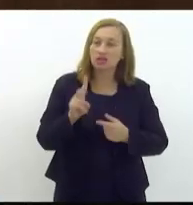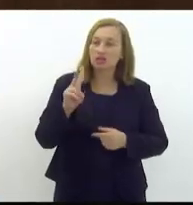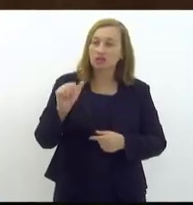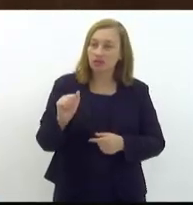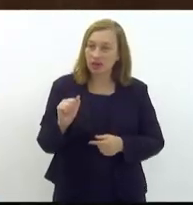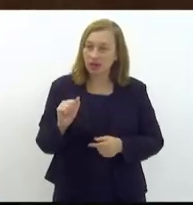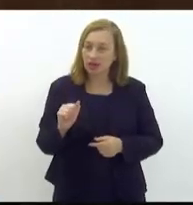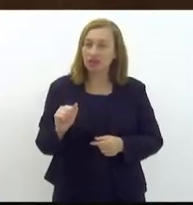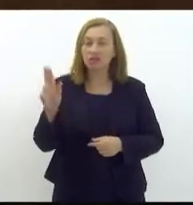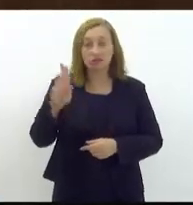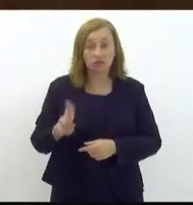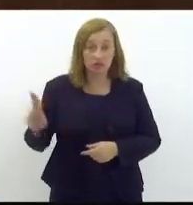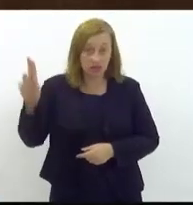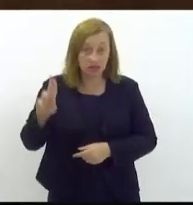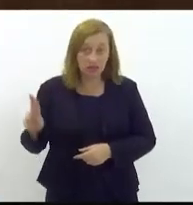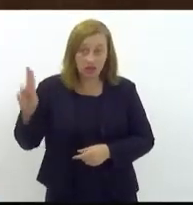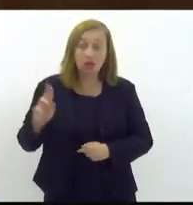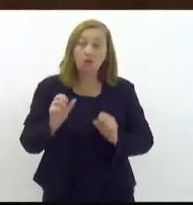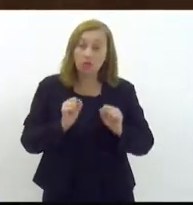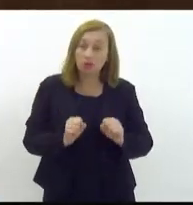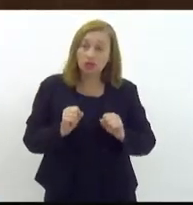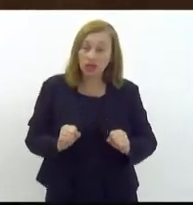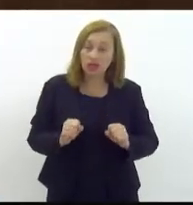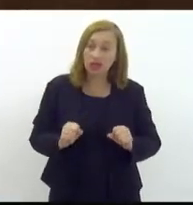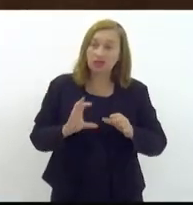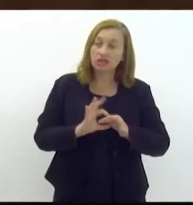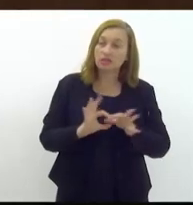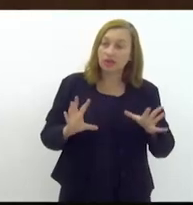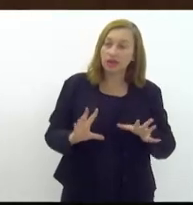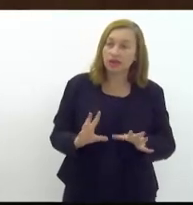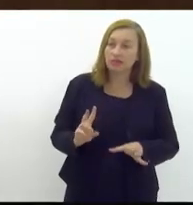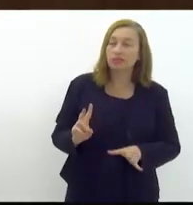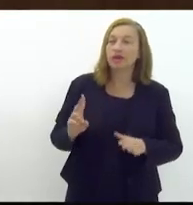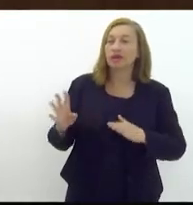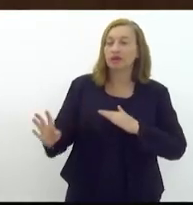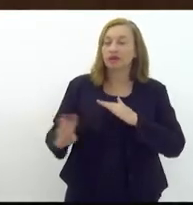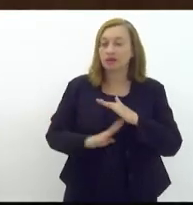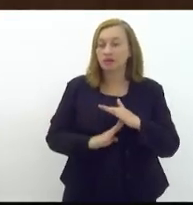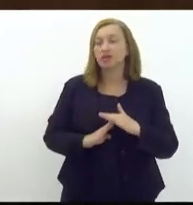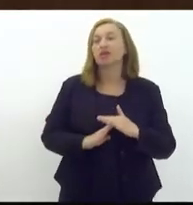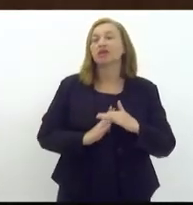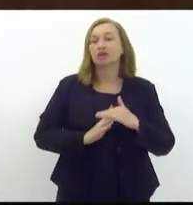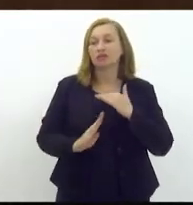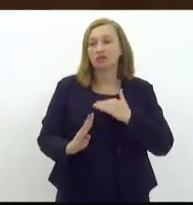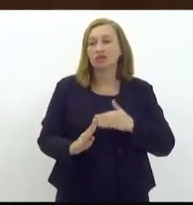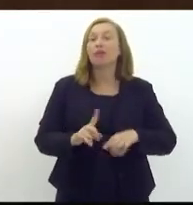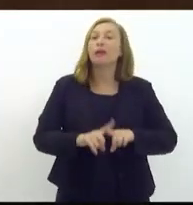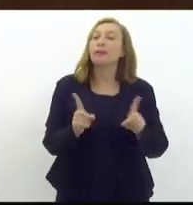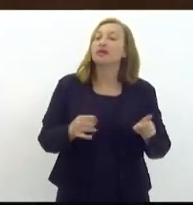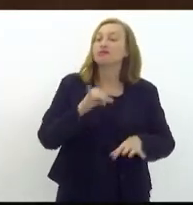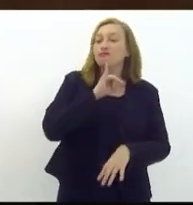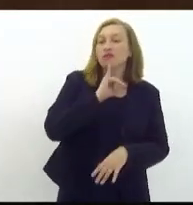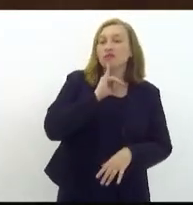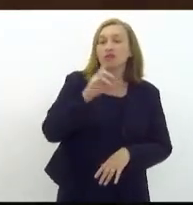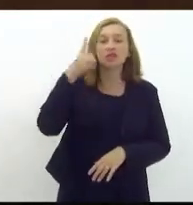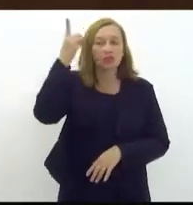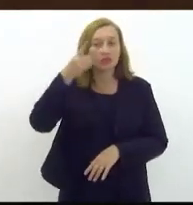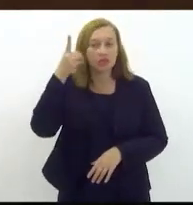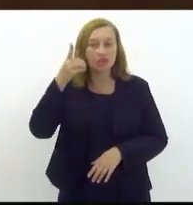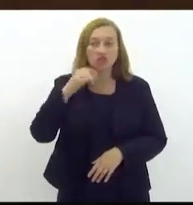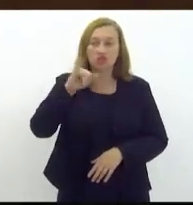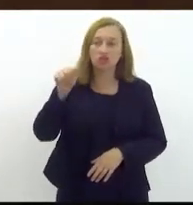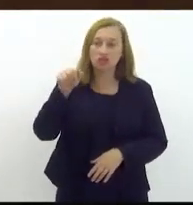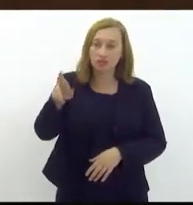ociosas das universidades puderam ser disponibilizadas para migrantes e refugiados. Mas, infelizmente, deputado José